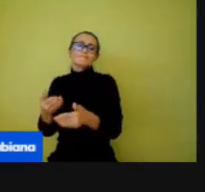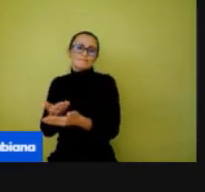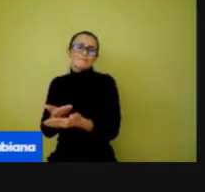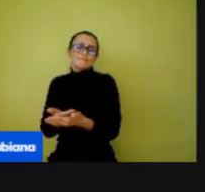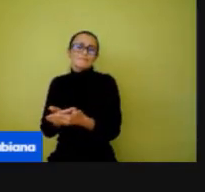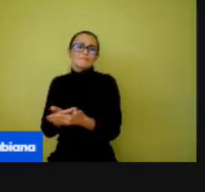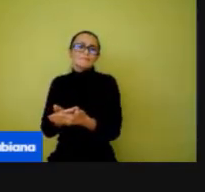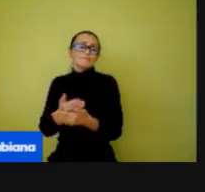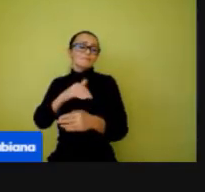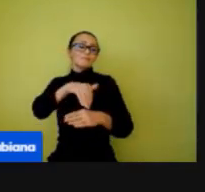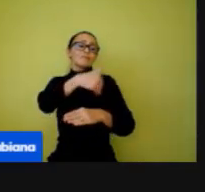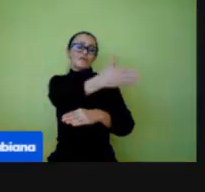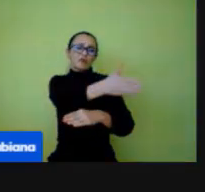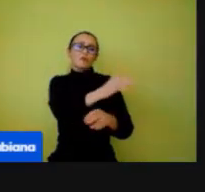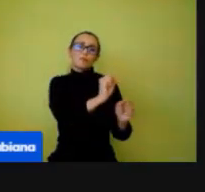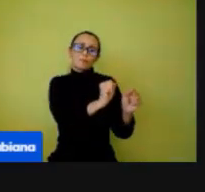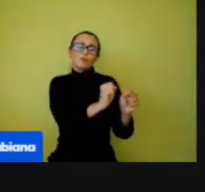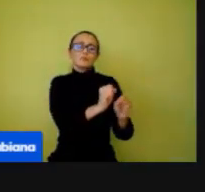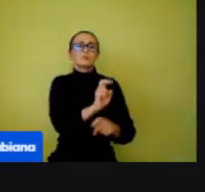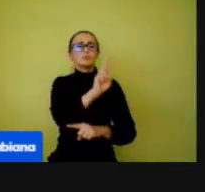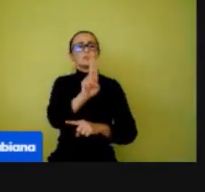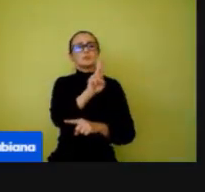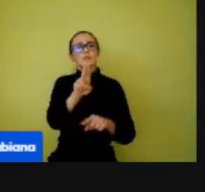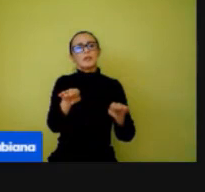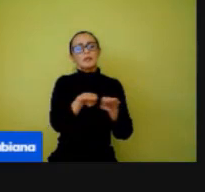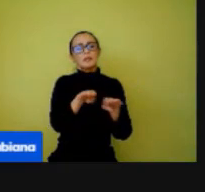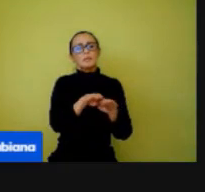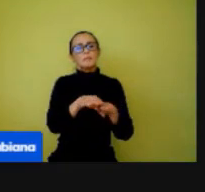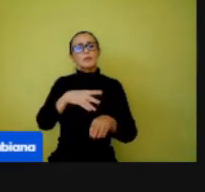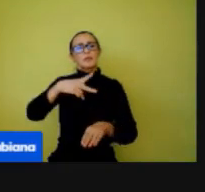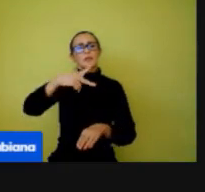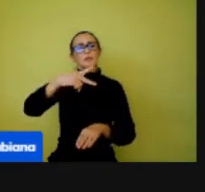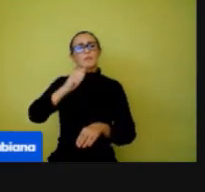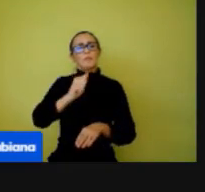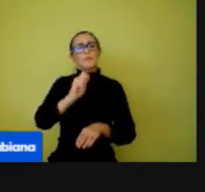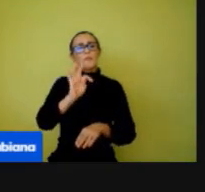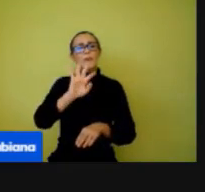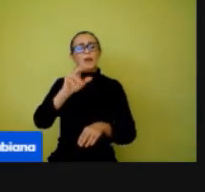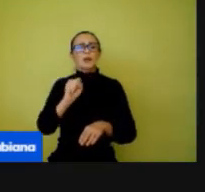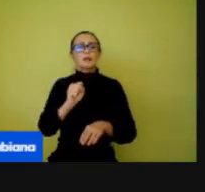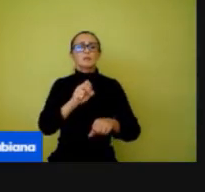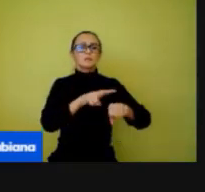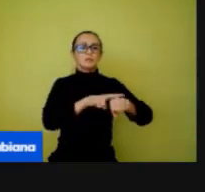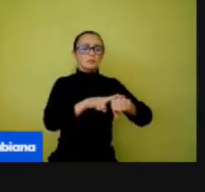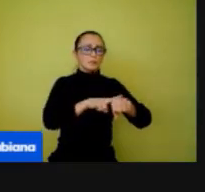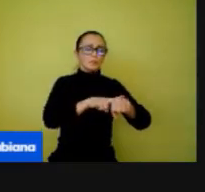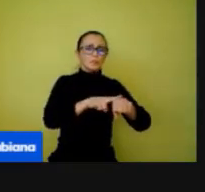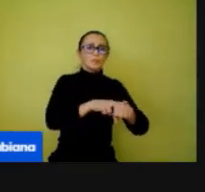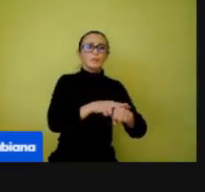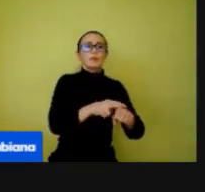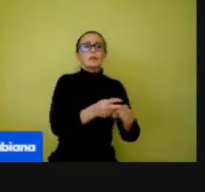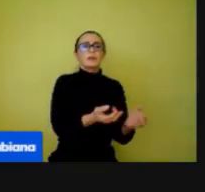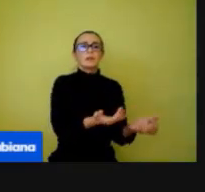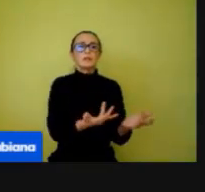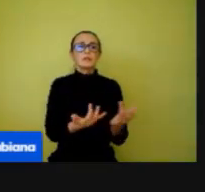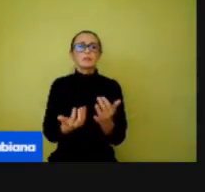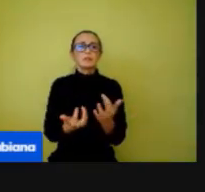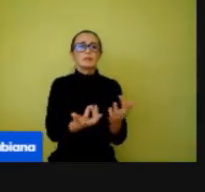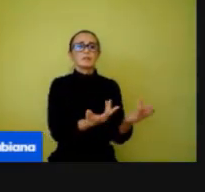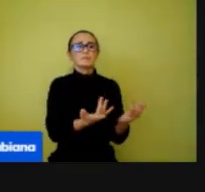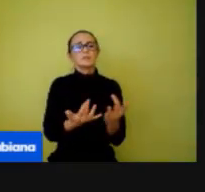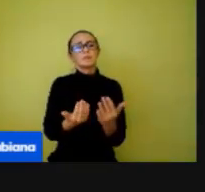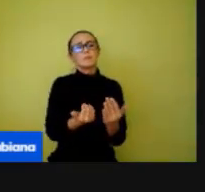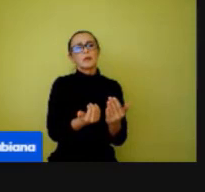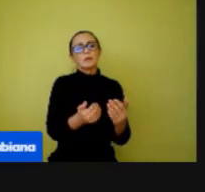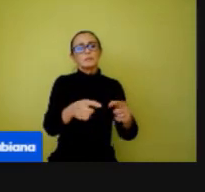Utilizar também outros espaços, como o pátio, gramado, área aberta, sempre mantendo o